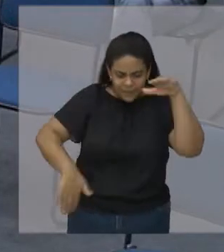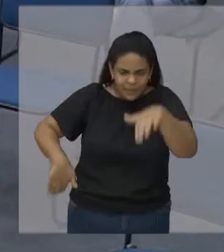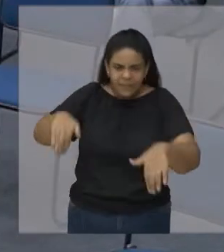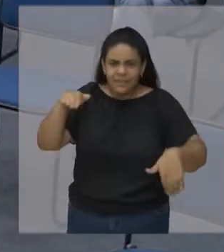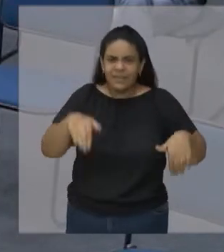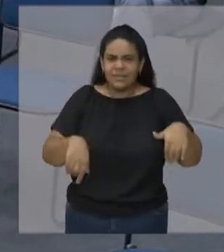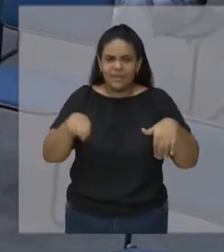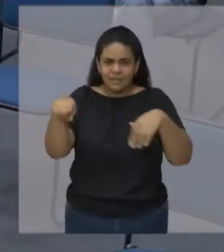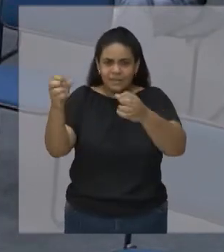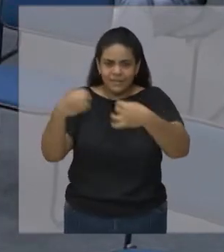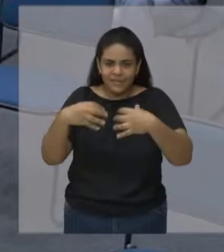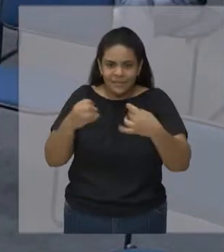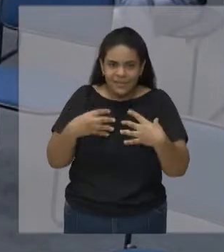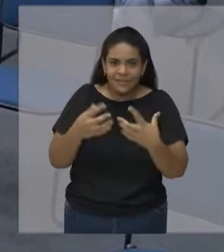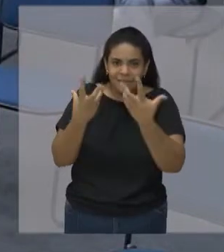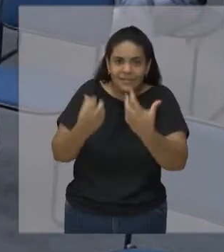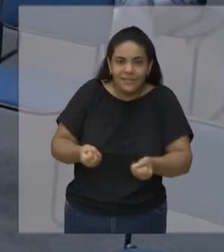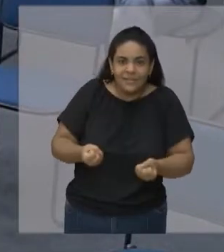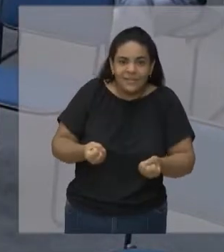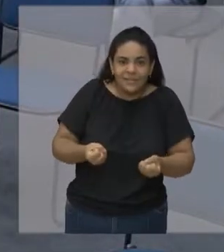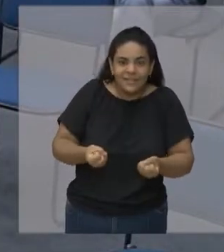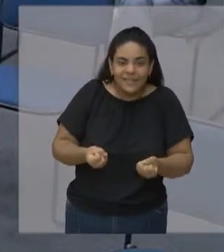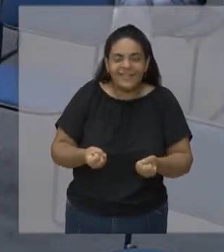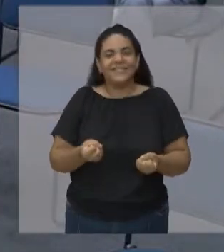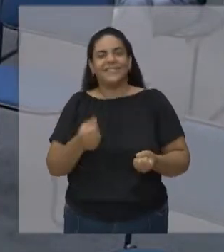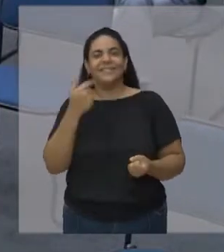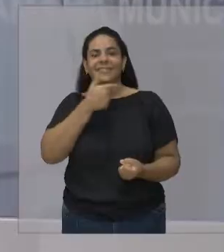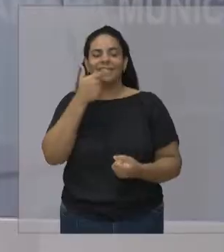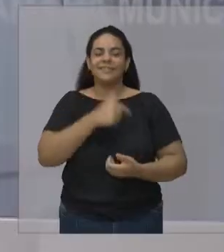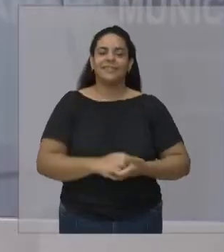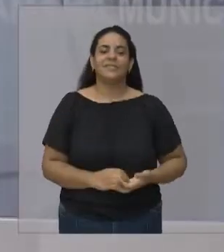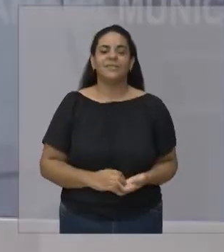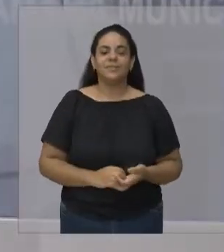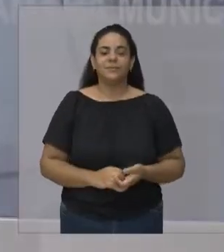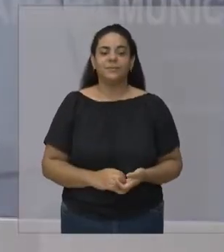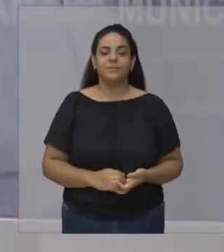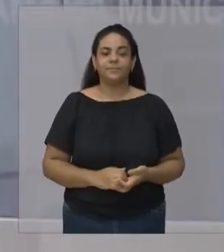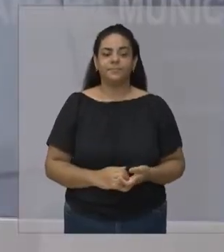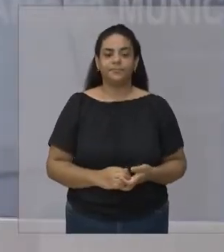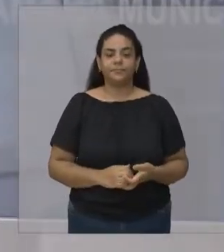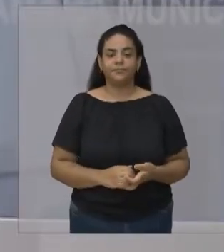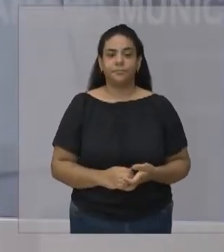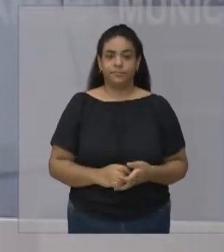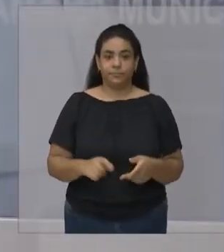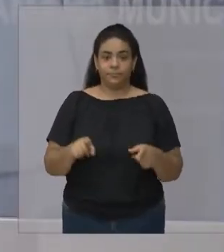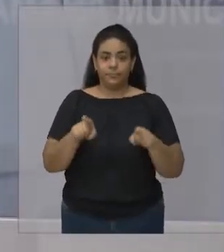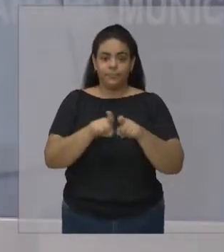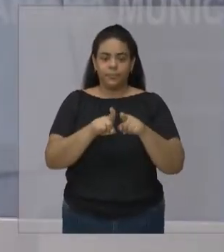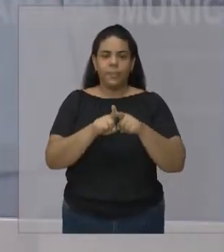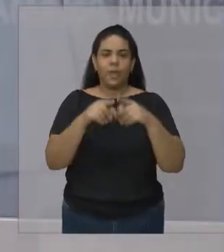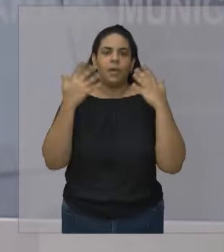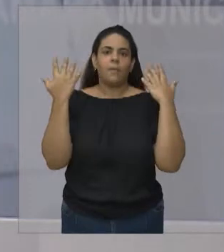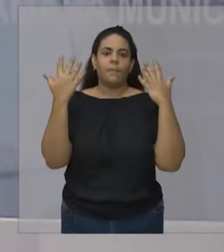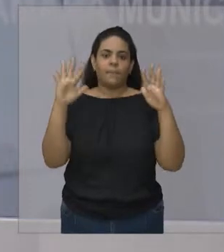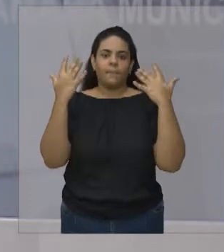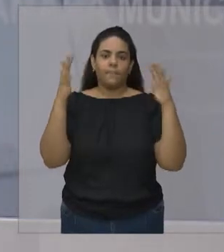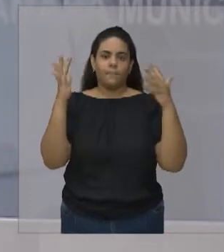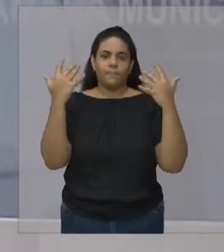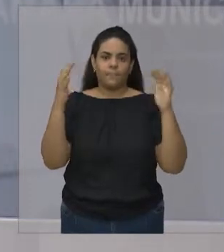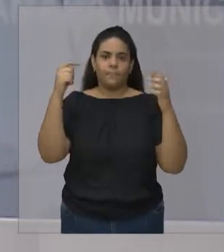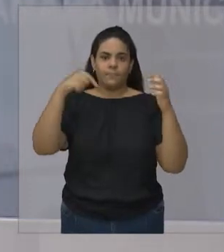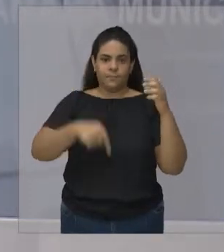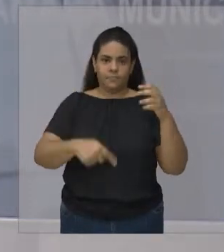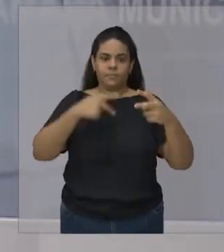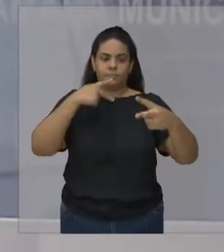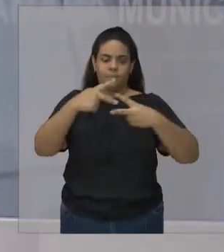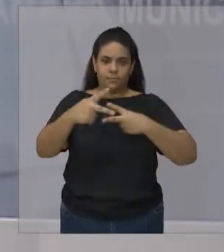nadar com vocês Mas quero também Deixar aqui Os meus parabéns para a cidade Por estar acreditando no